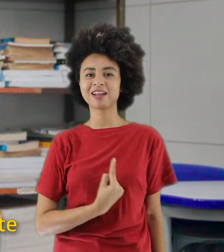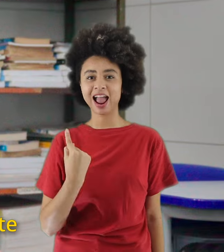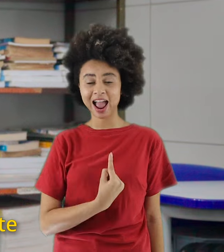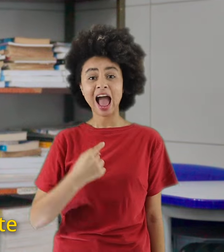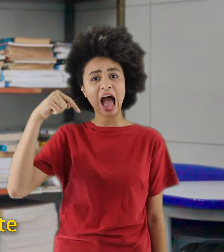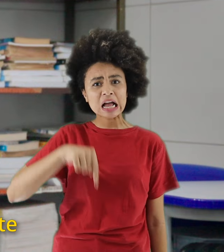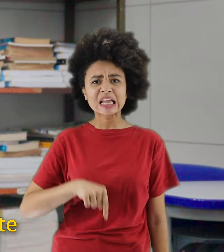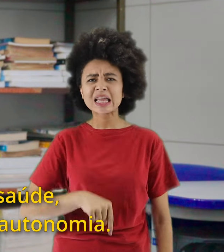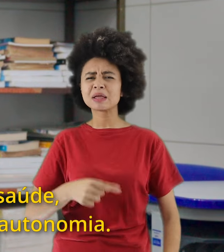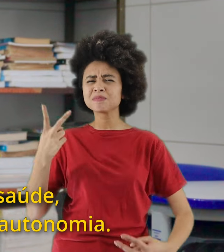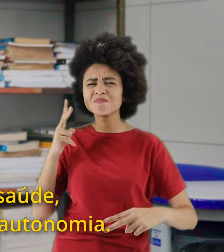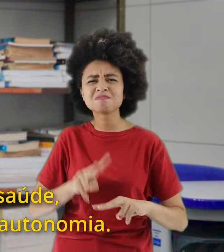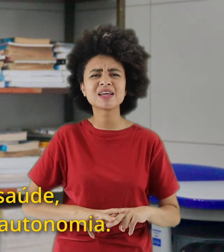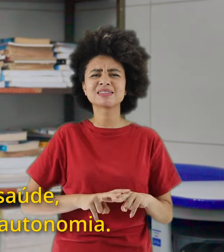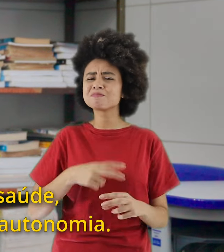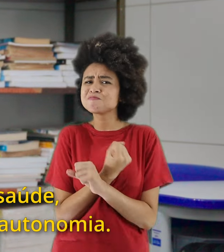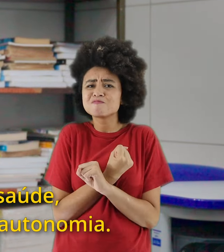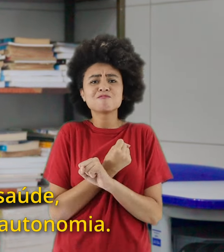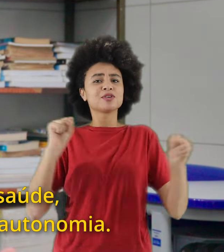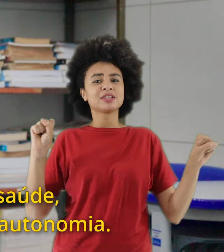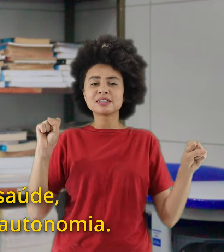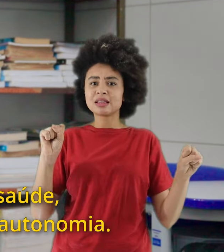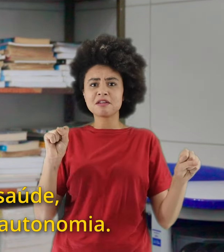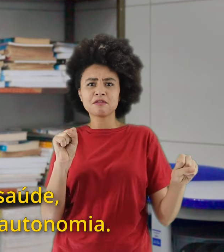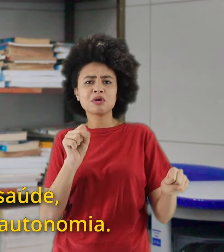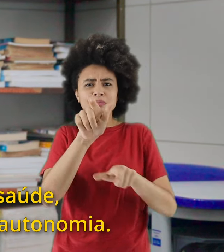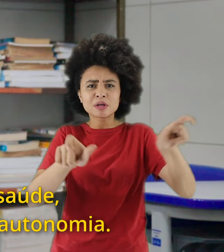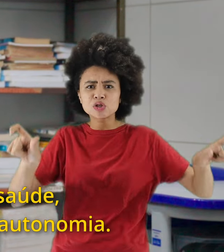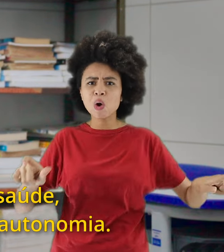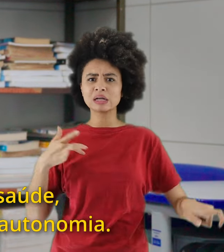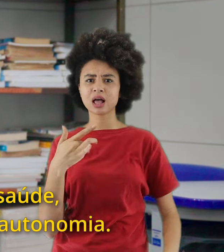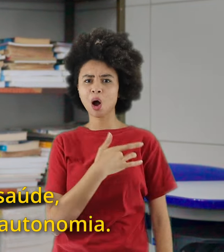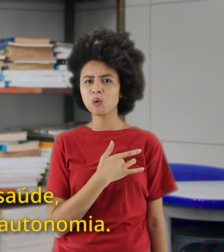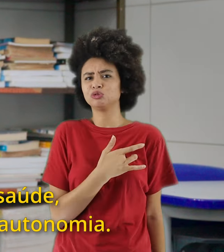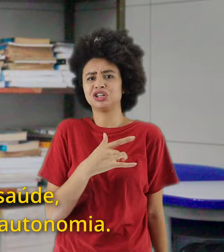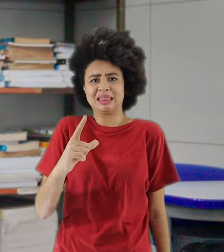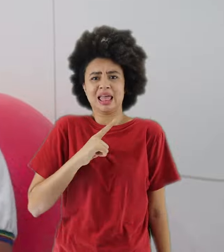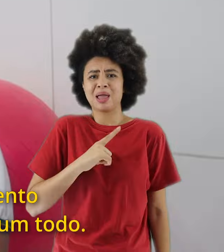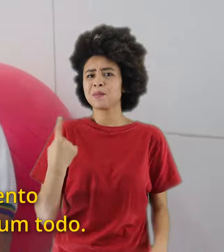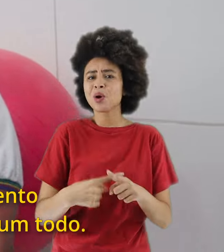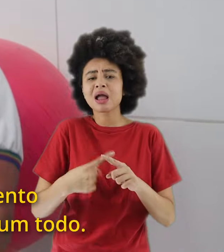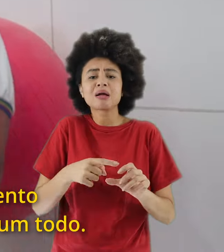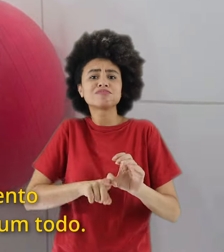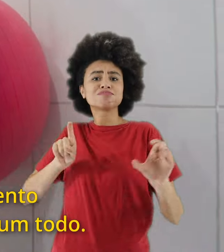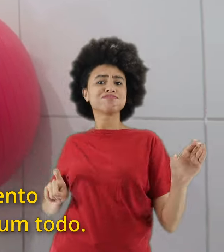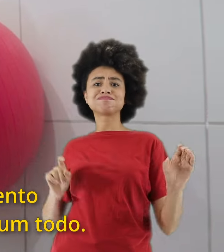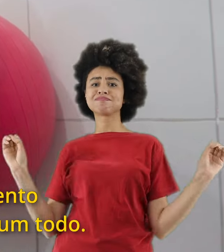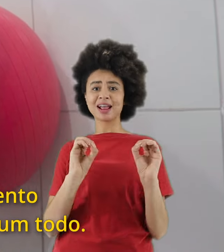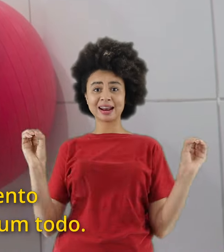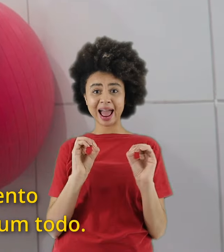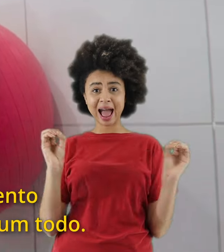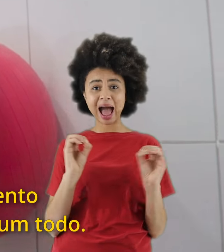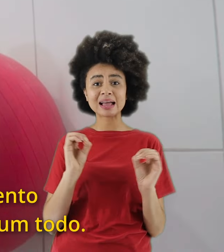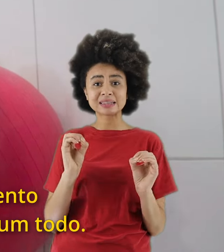impossível a gente dizer que essas pessoas têm saúde, porque elas não têm o mínimo de autonomia. A realidade do